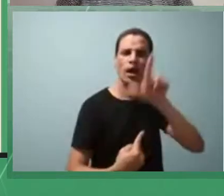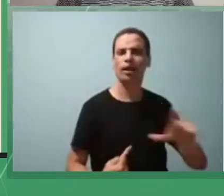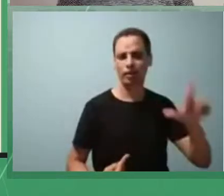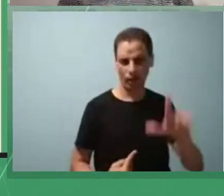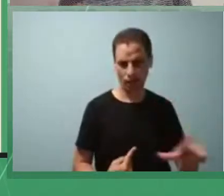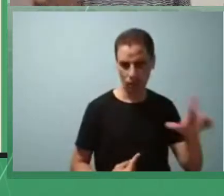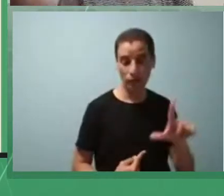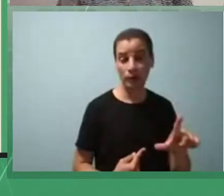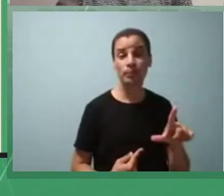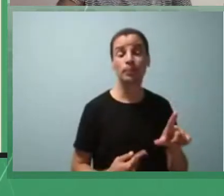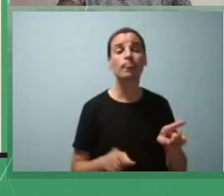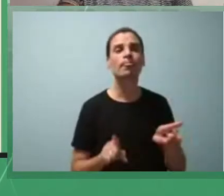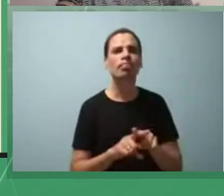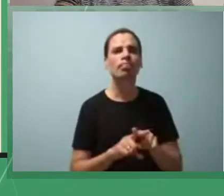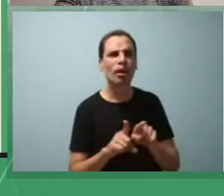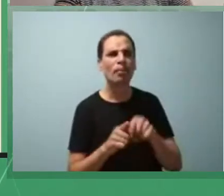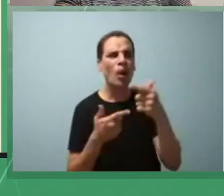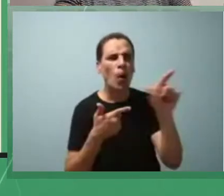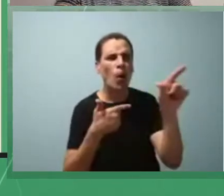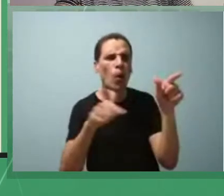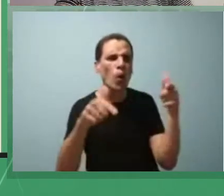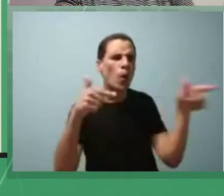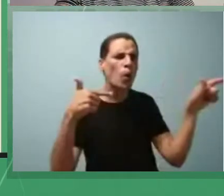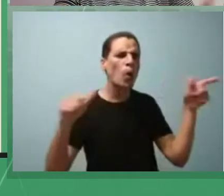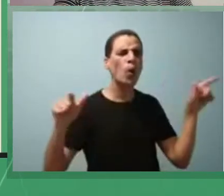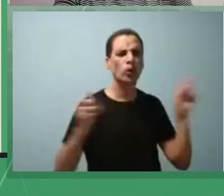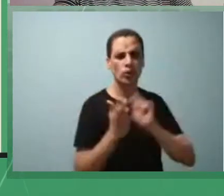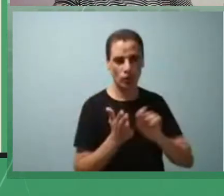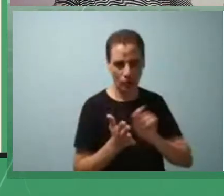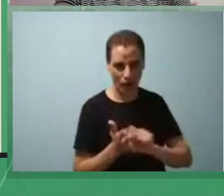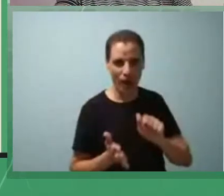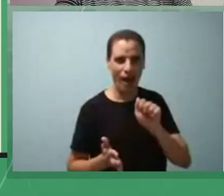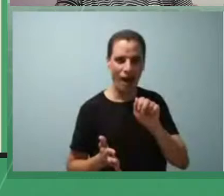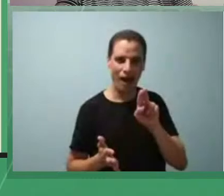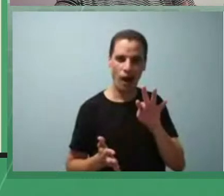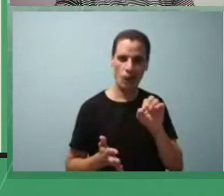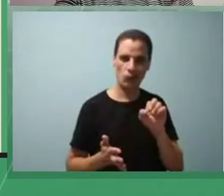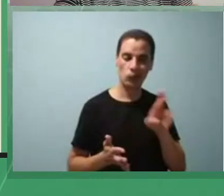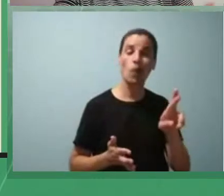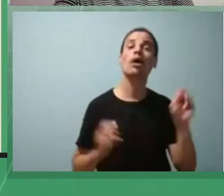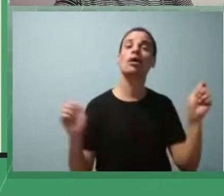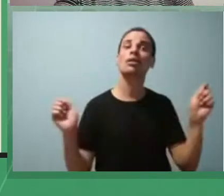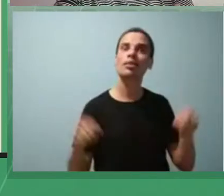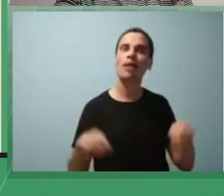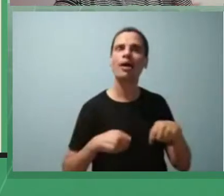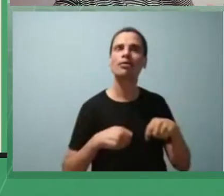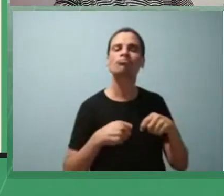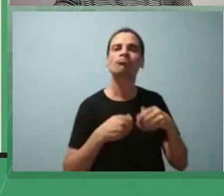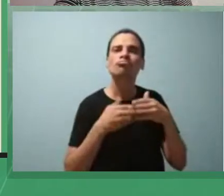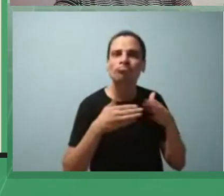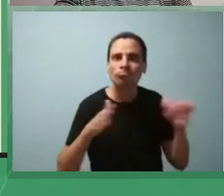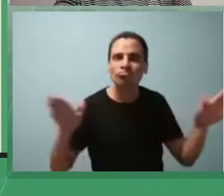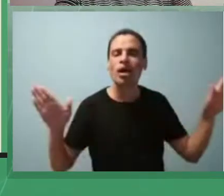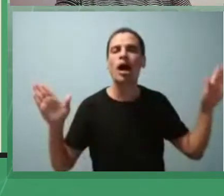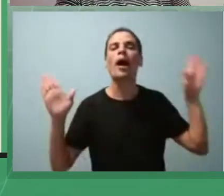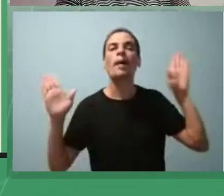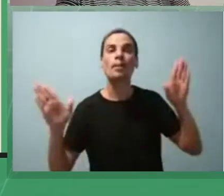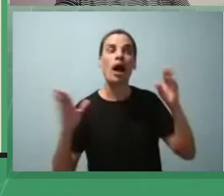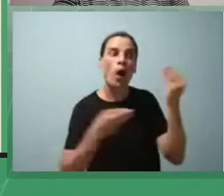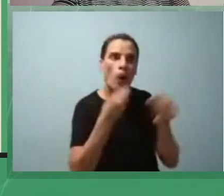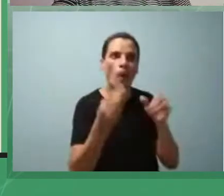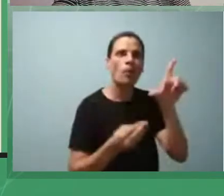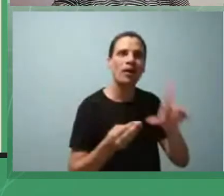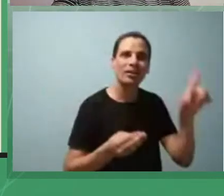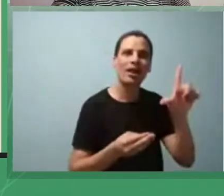e vários outros autores que possam nos ampliar sobre essa questão de como a literatura pode ser trabalhada em sala de